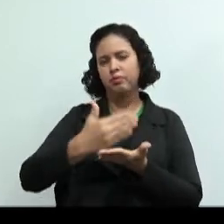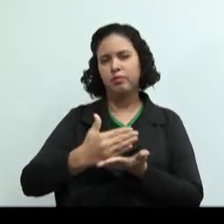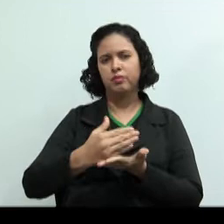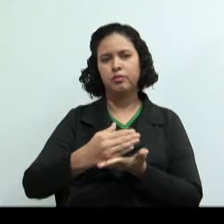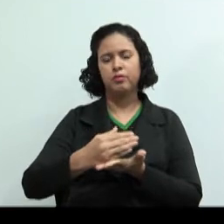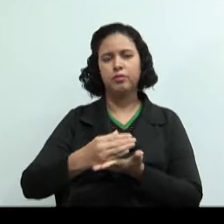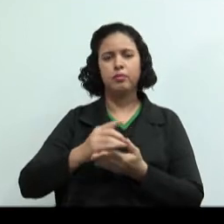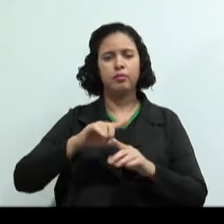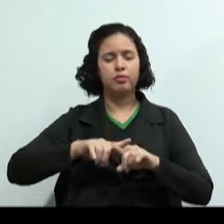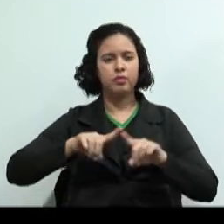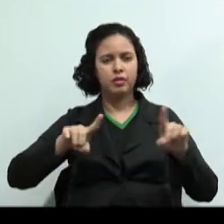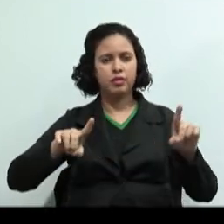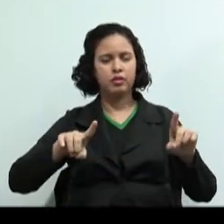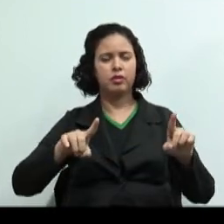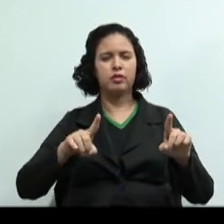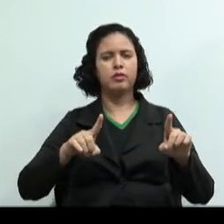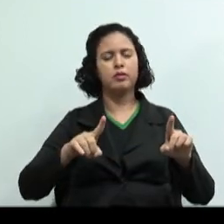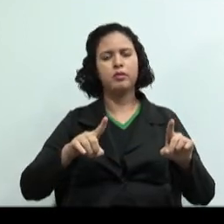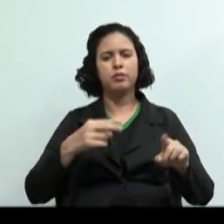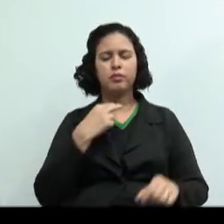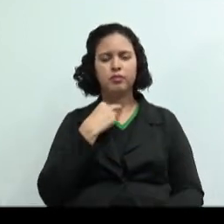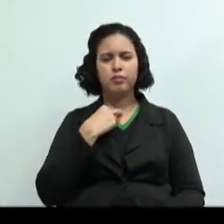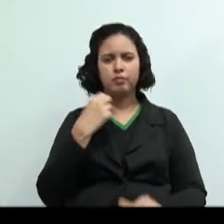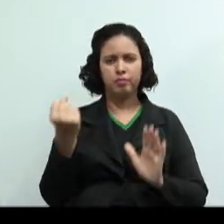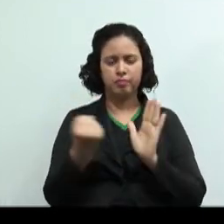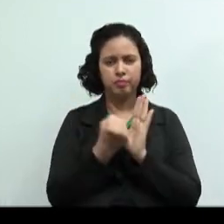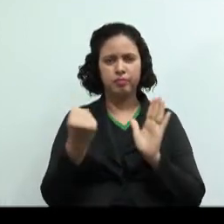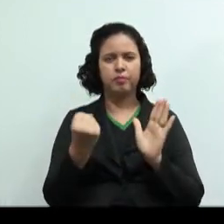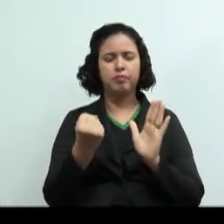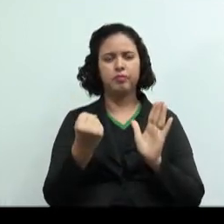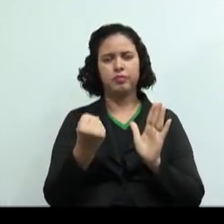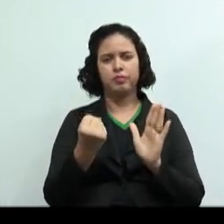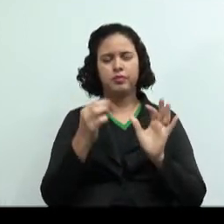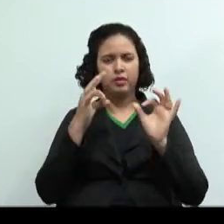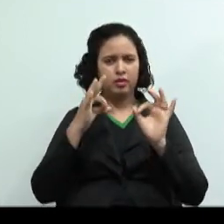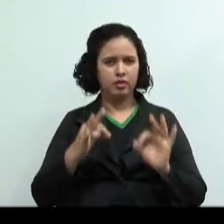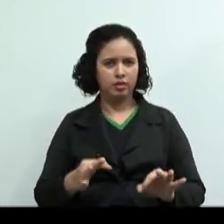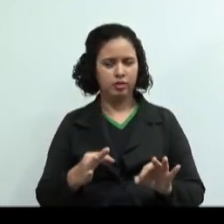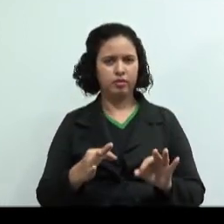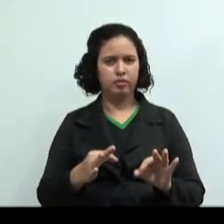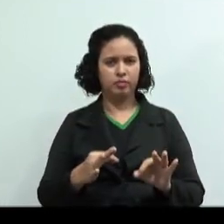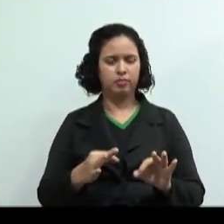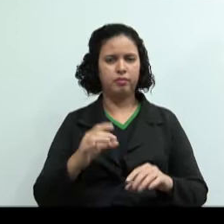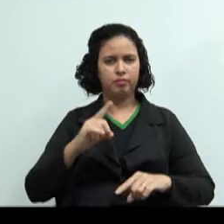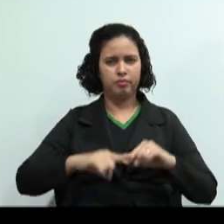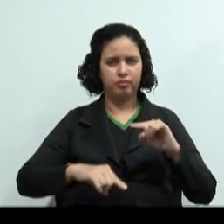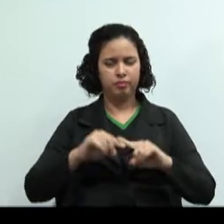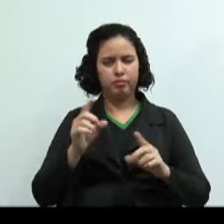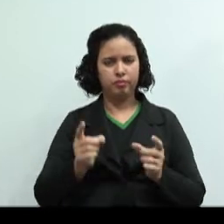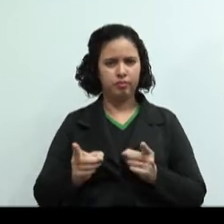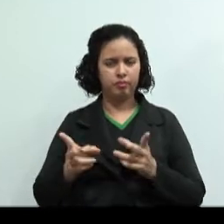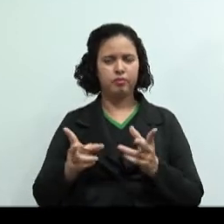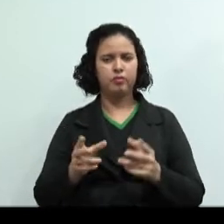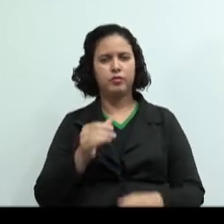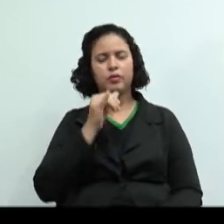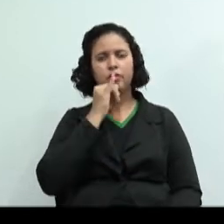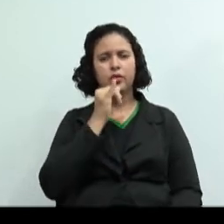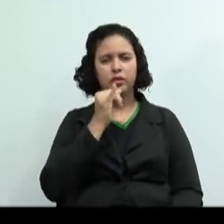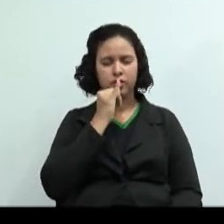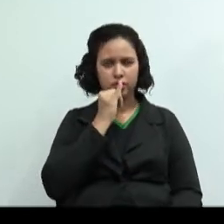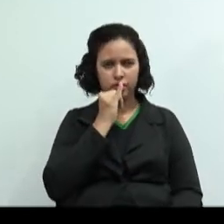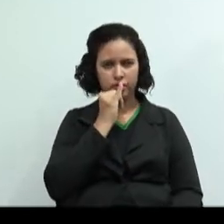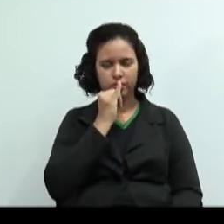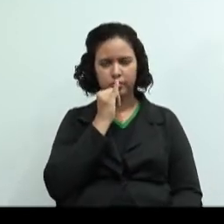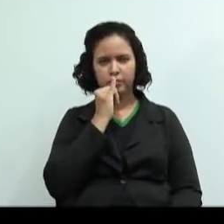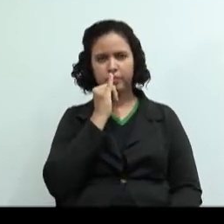Porém, não poderão ser identificados de forma precisa na composição dos seus custos dispêndios. Exemplo, seguro de fábrica.